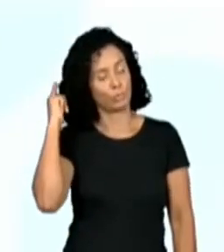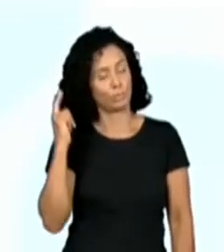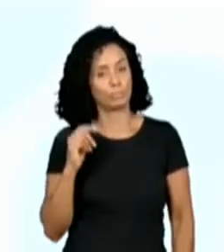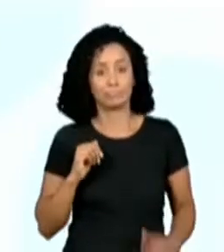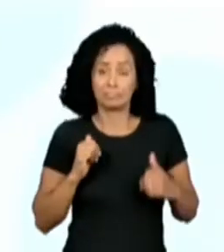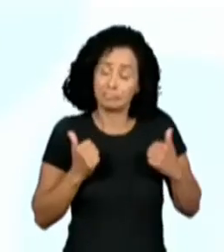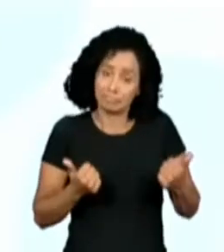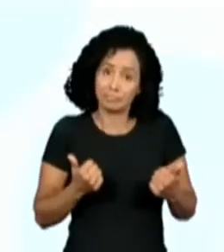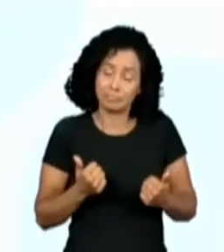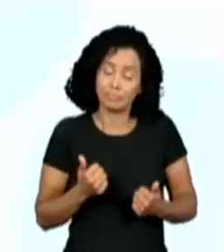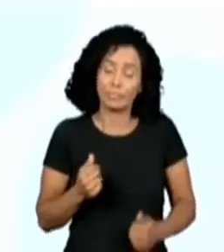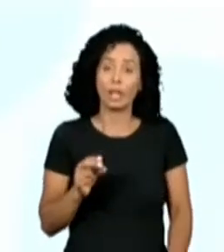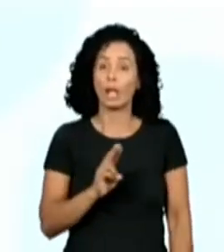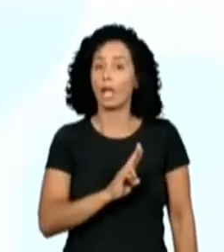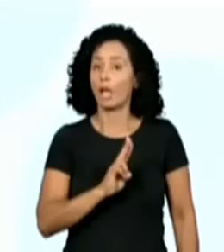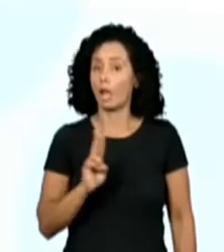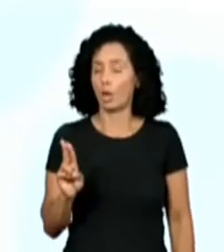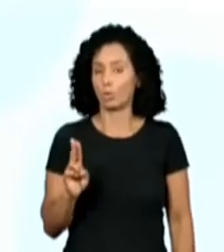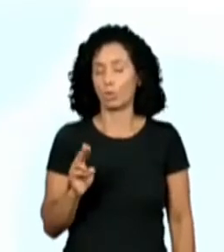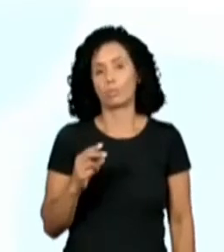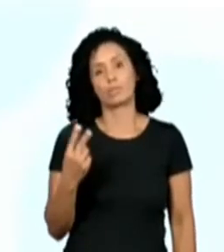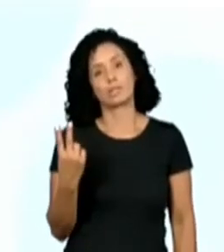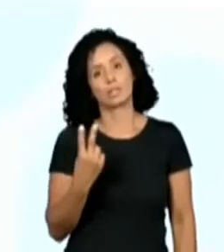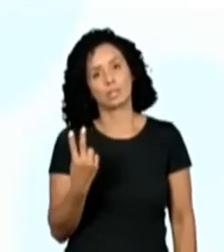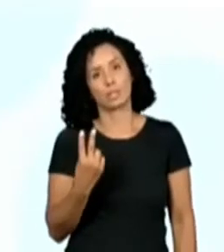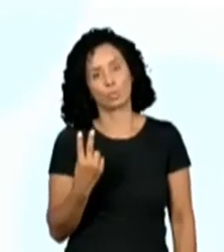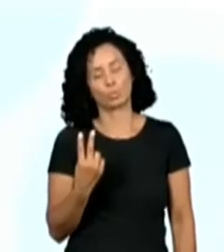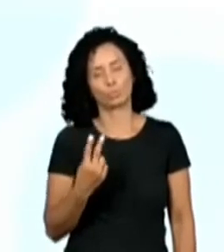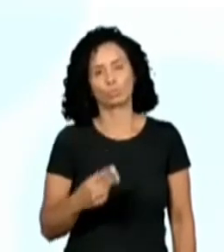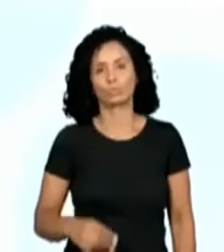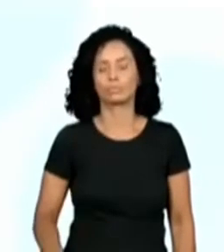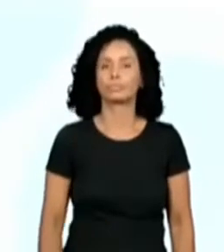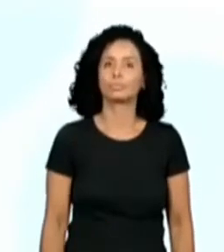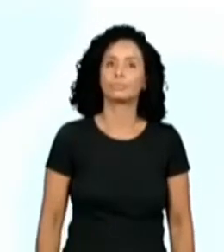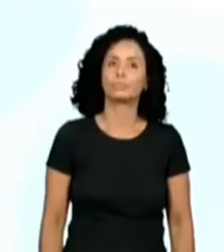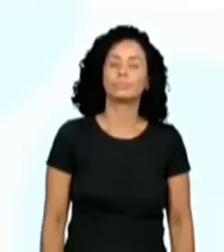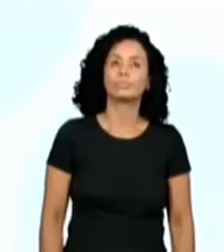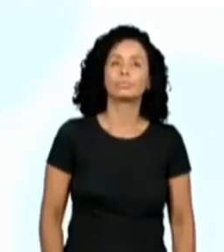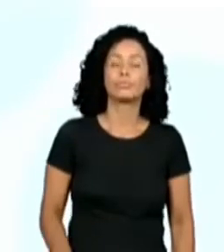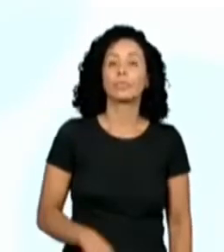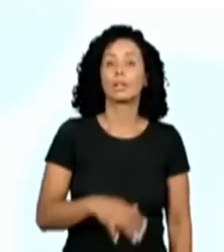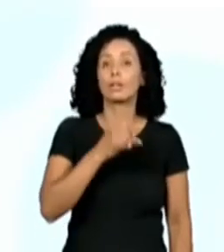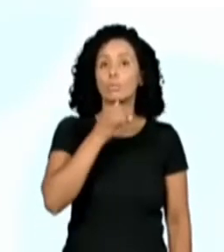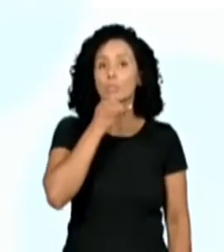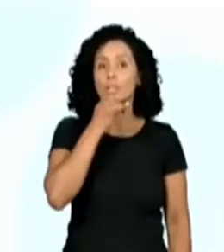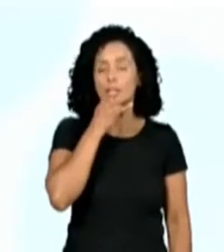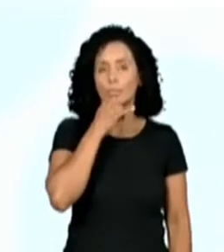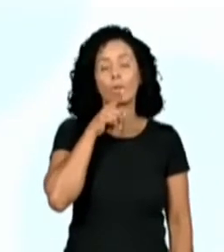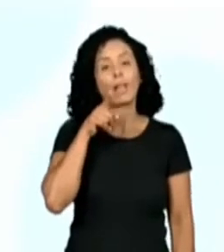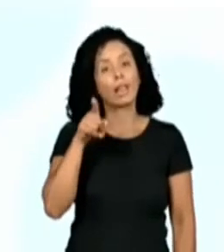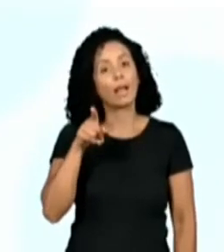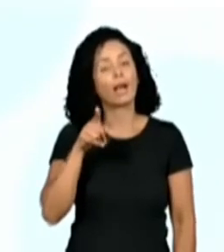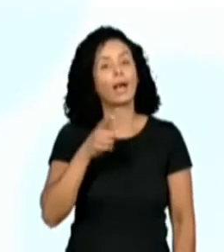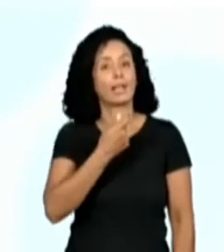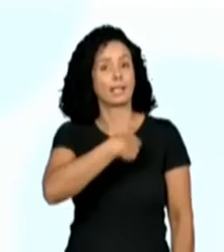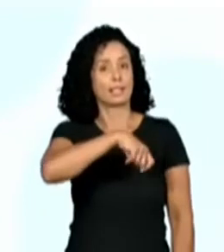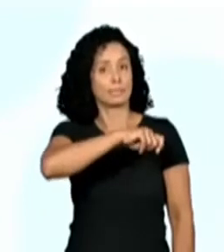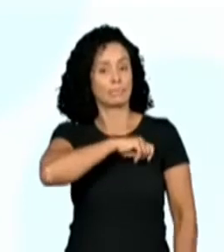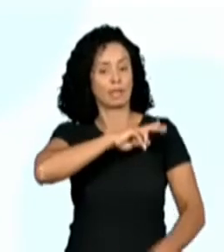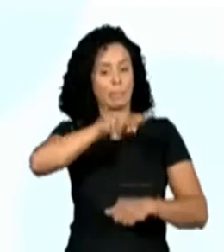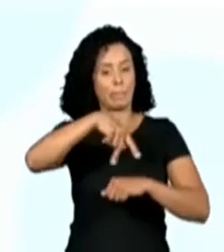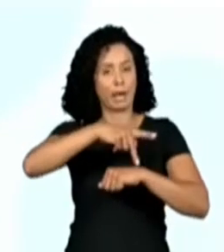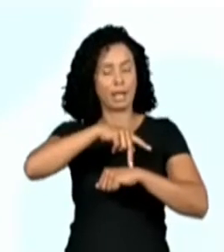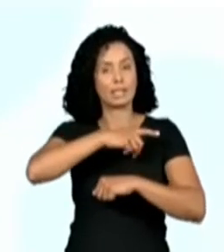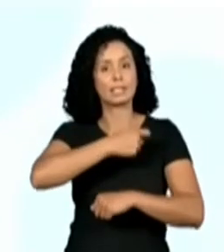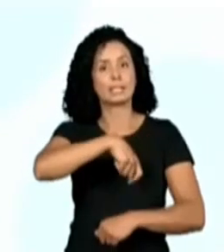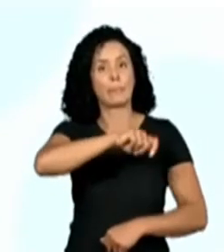Então, seria essa variação. E agora, que acontece? Spain and Brazil. Lá na Espanha e